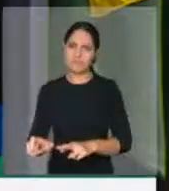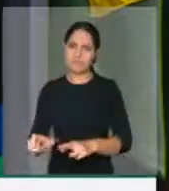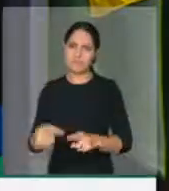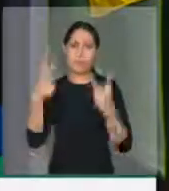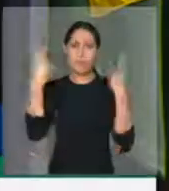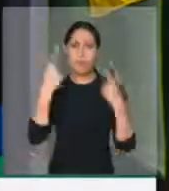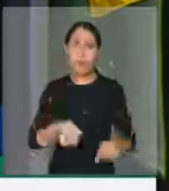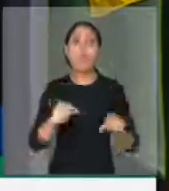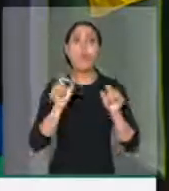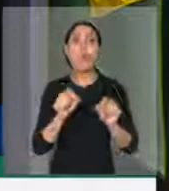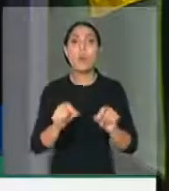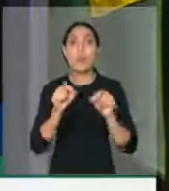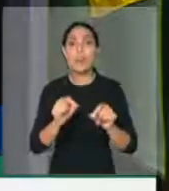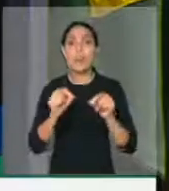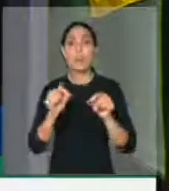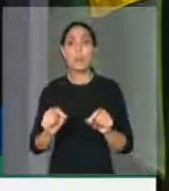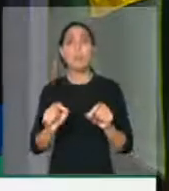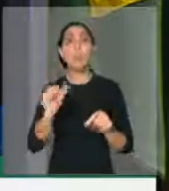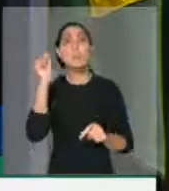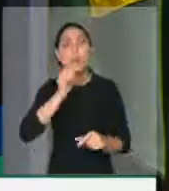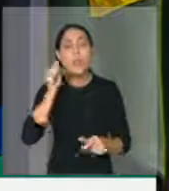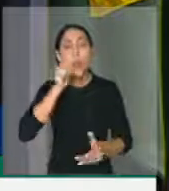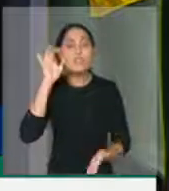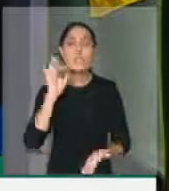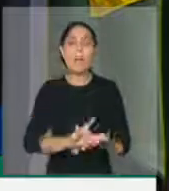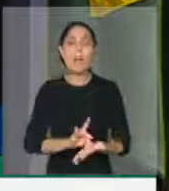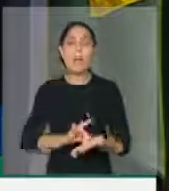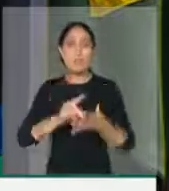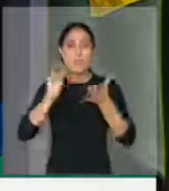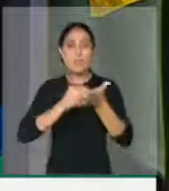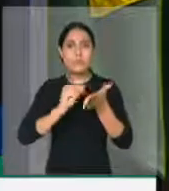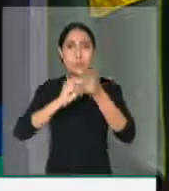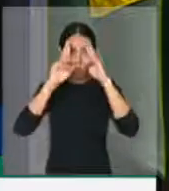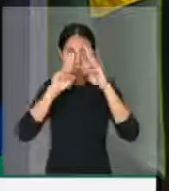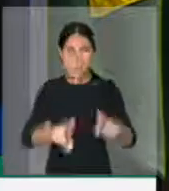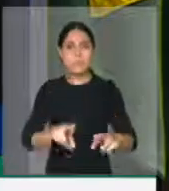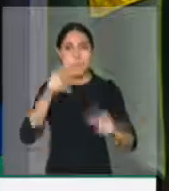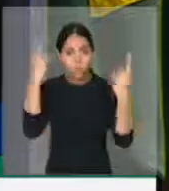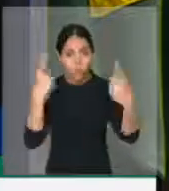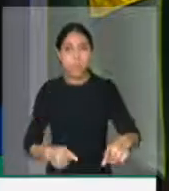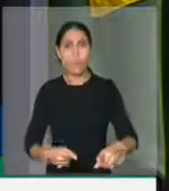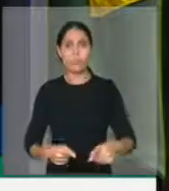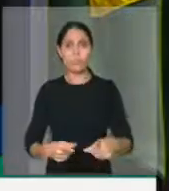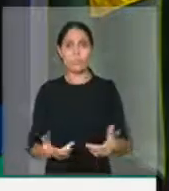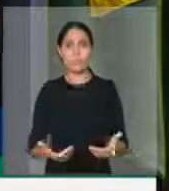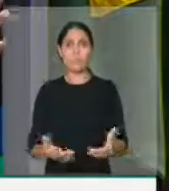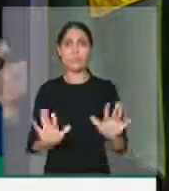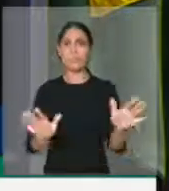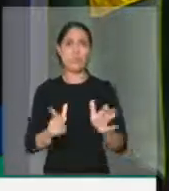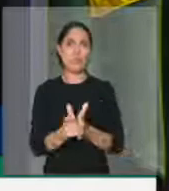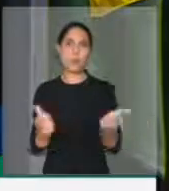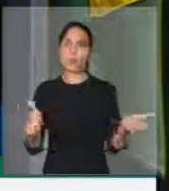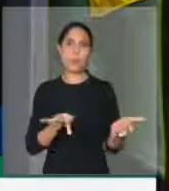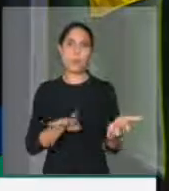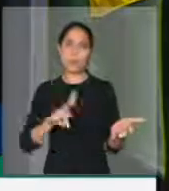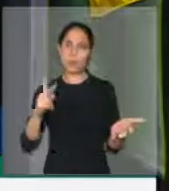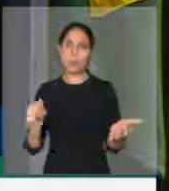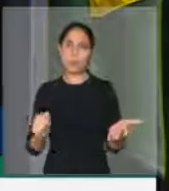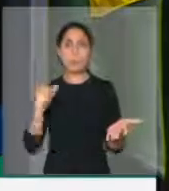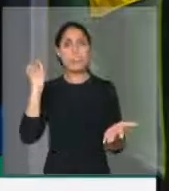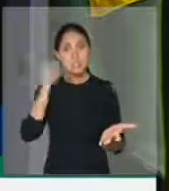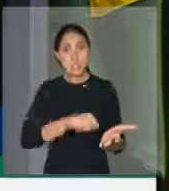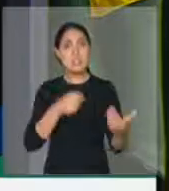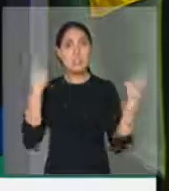desrespeito contra a mulher, no desrespeito contra a Folha, mas de respeito às mulheres